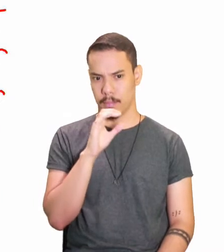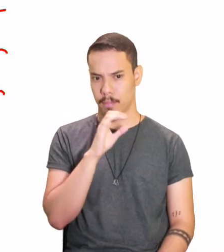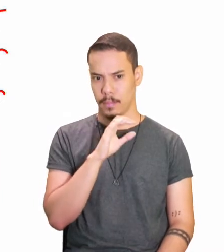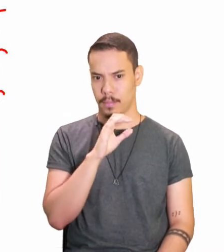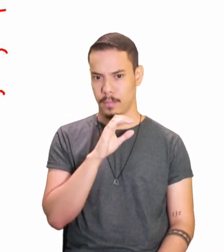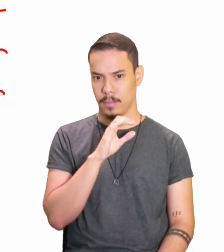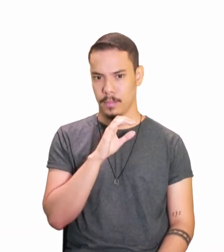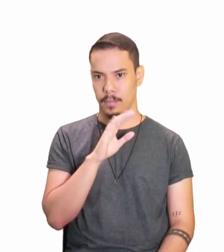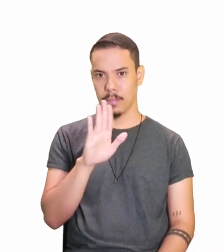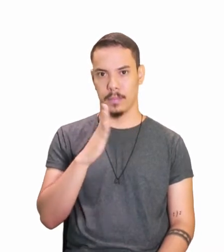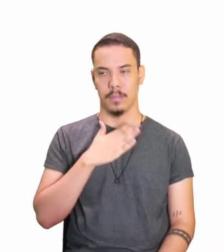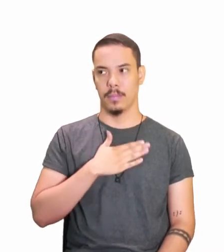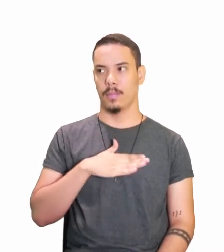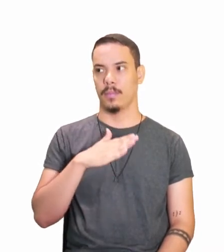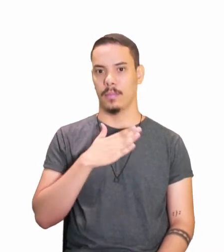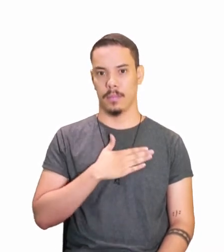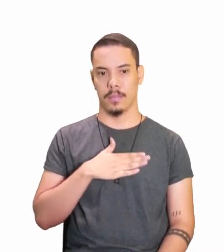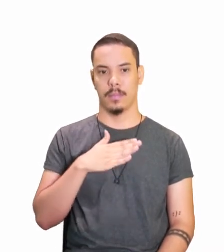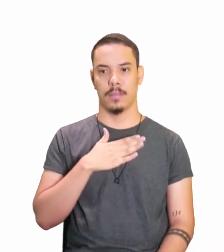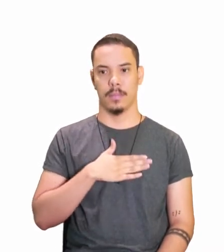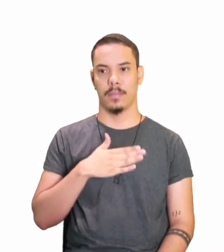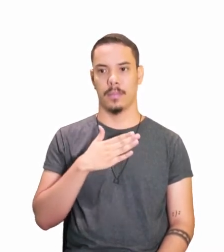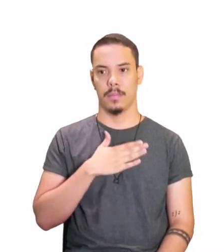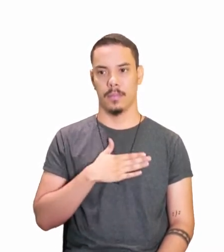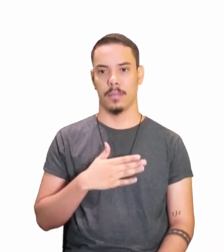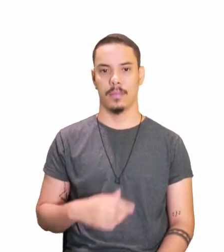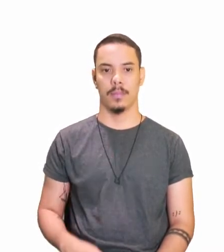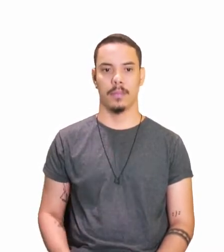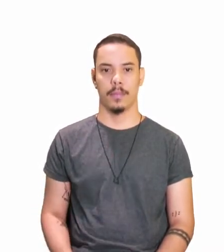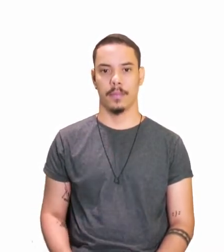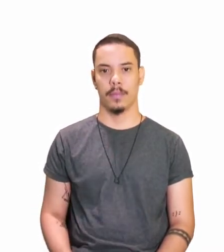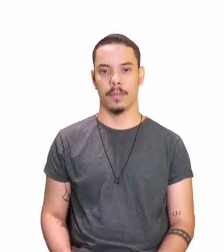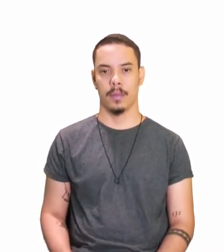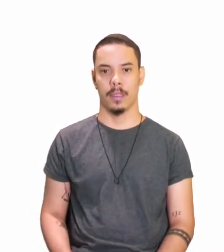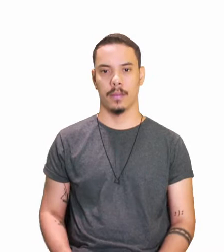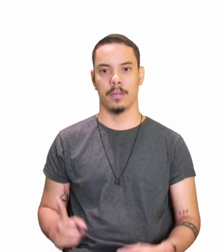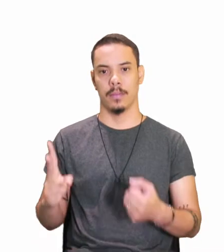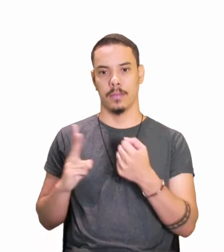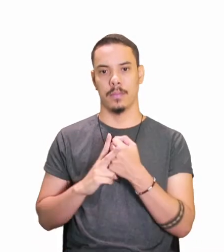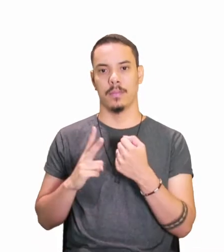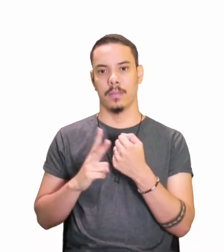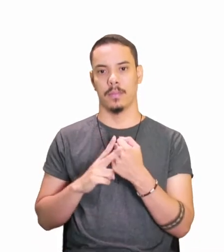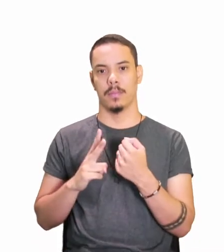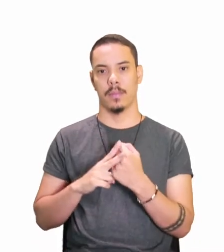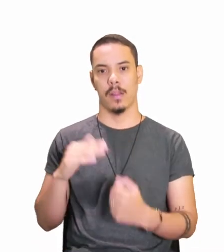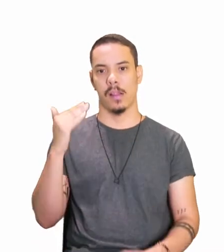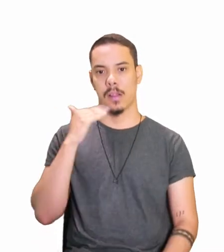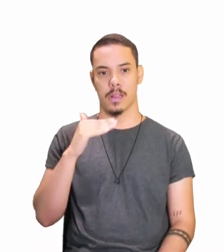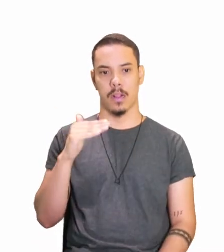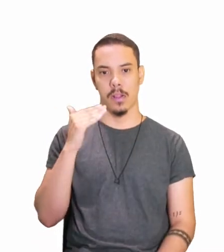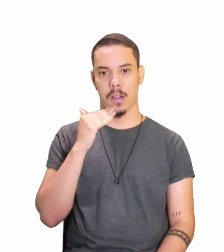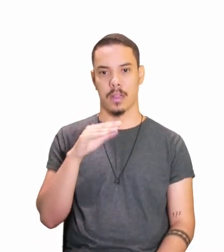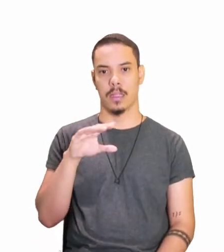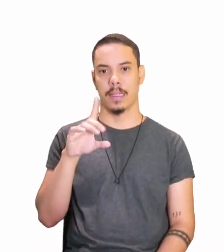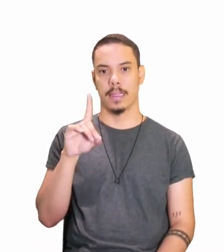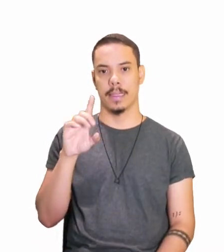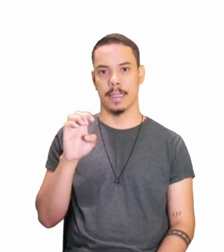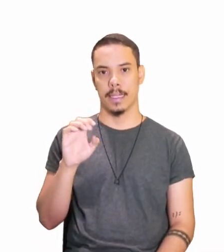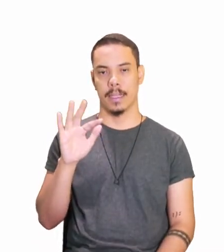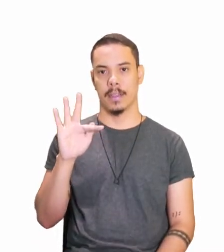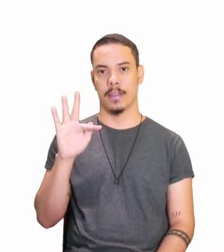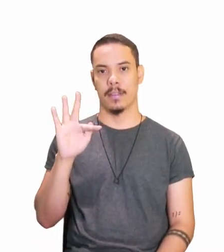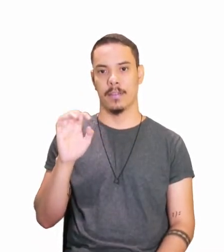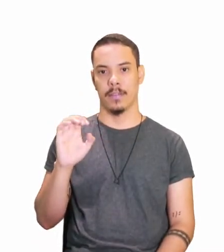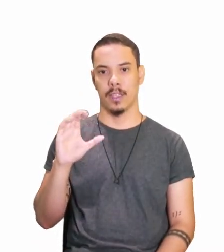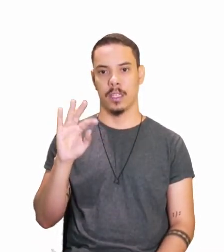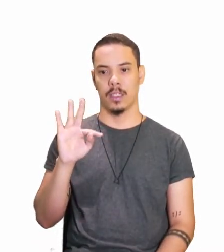Vou com mais calma aqui pra vocês, ó, aqui os verbos defectivos, né, defectivo,